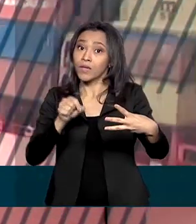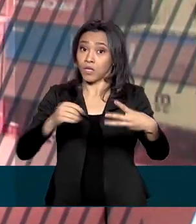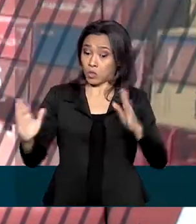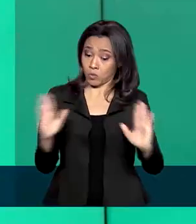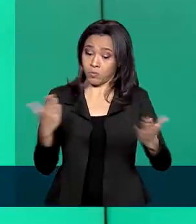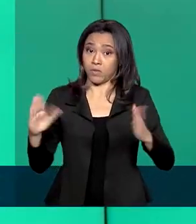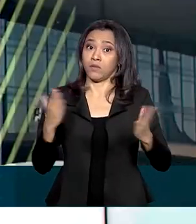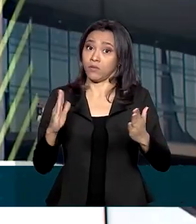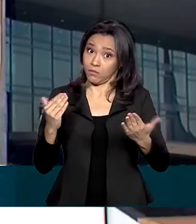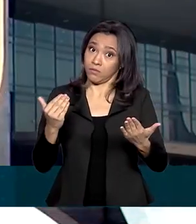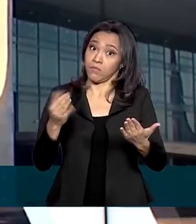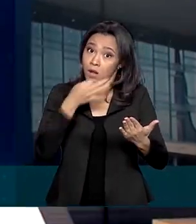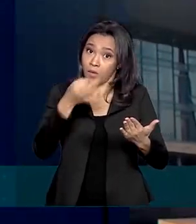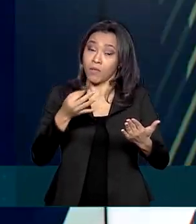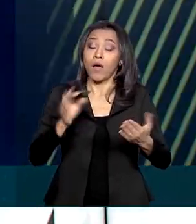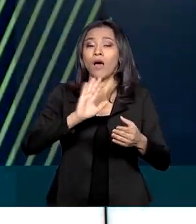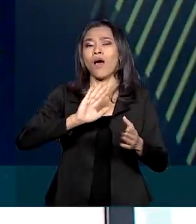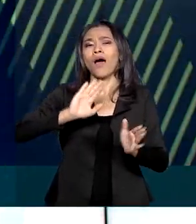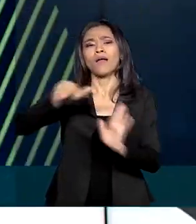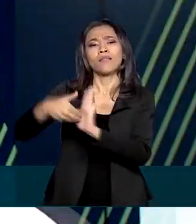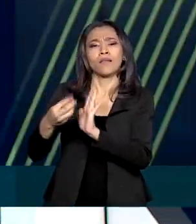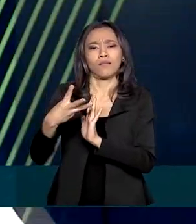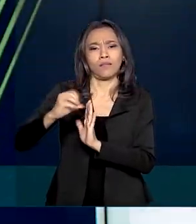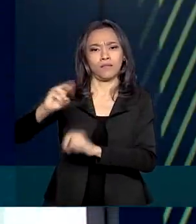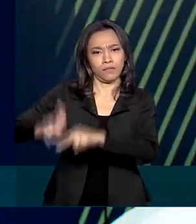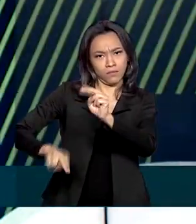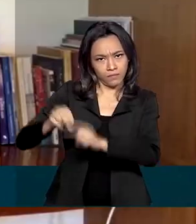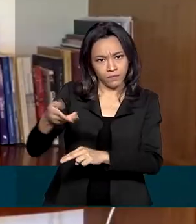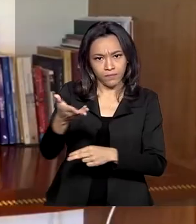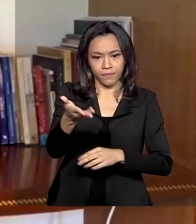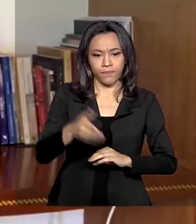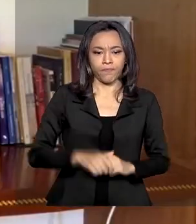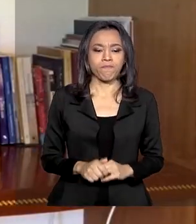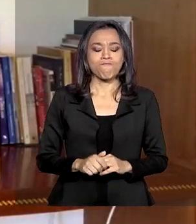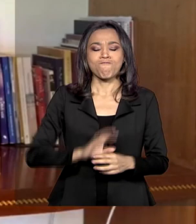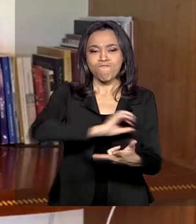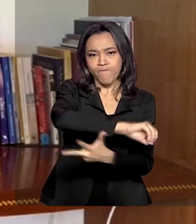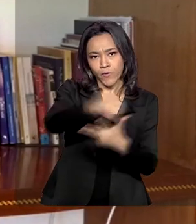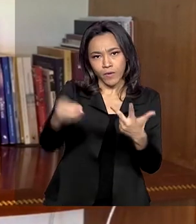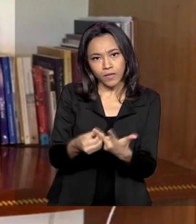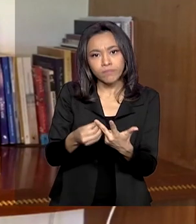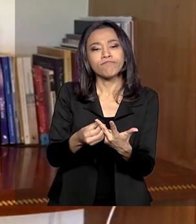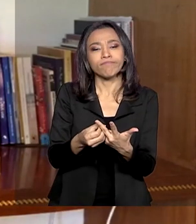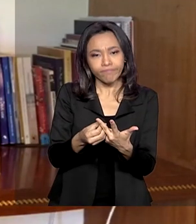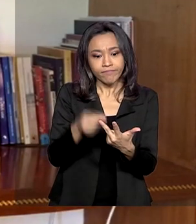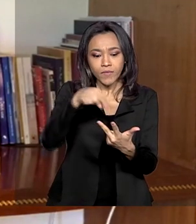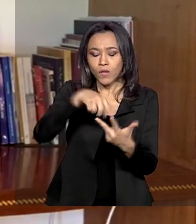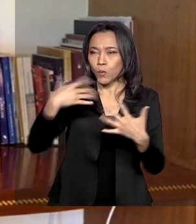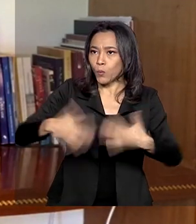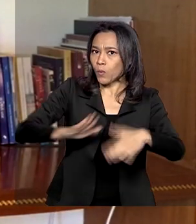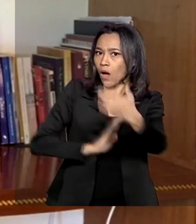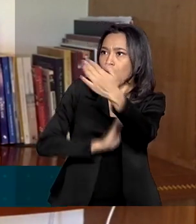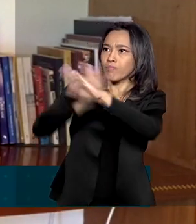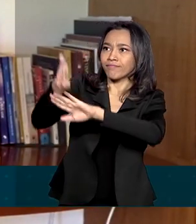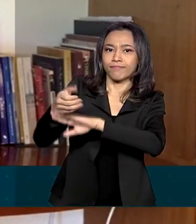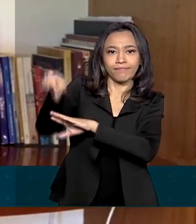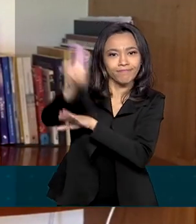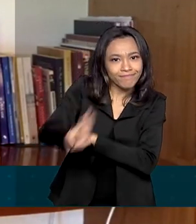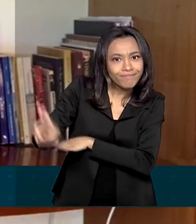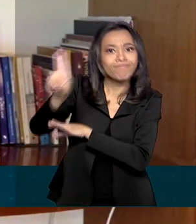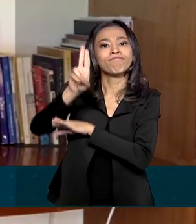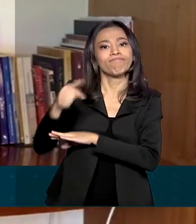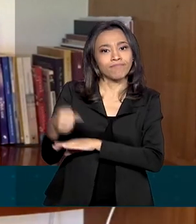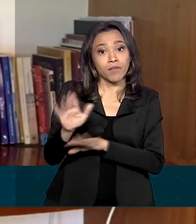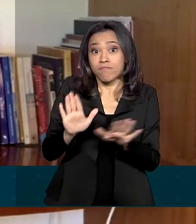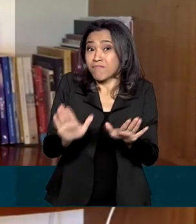colaboração dos estudantes vai até 30 de junho. O Enem é a maior porta de entrada para o ensino superior,